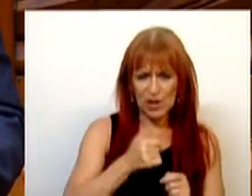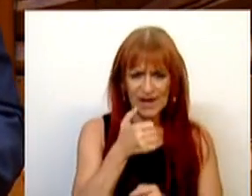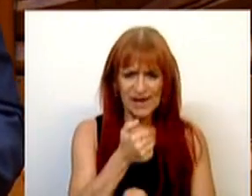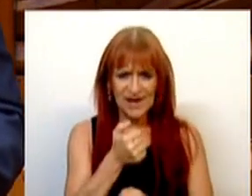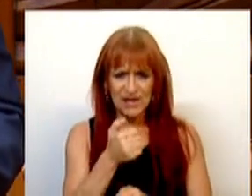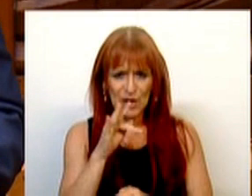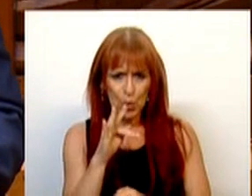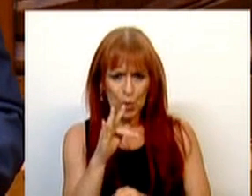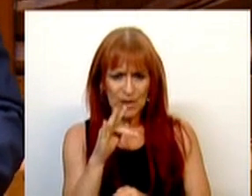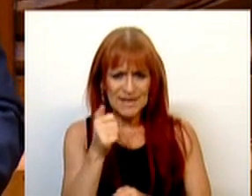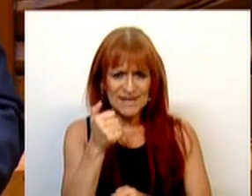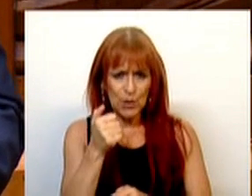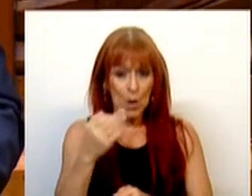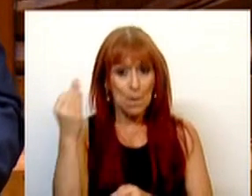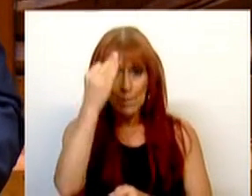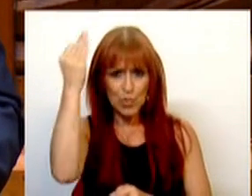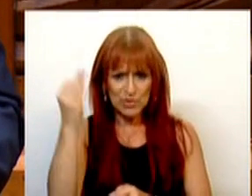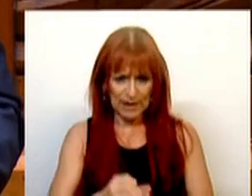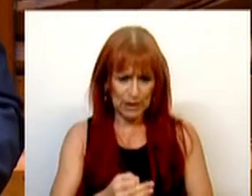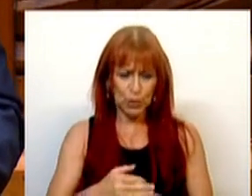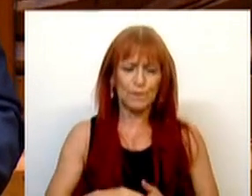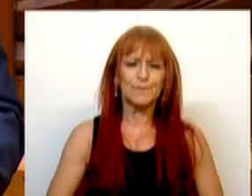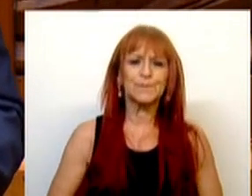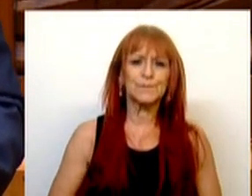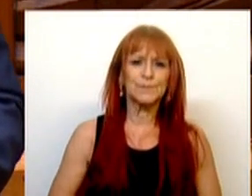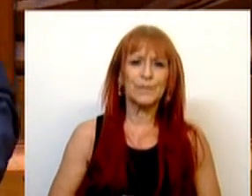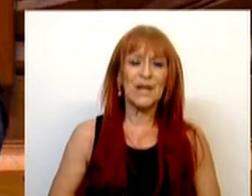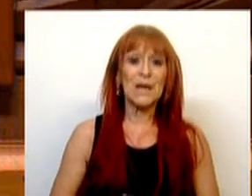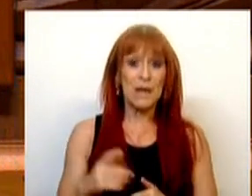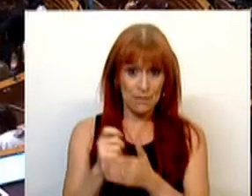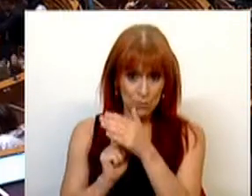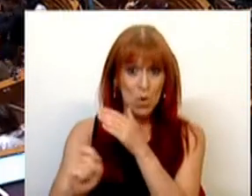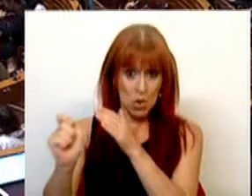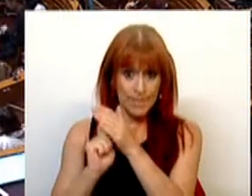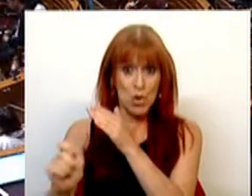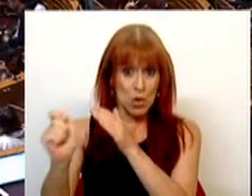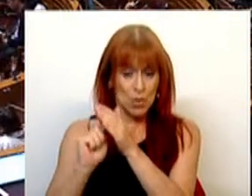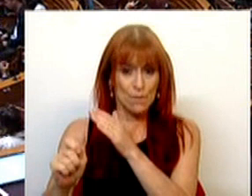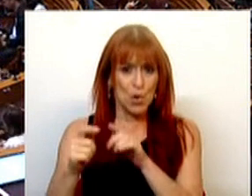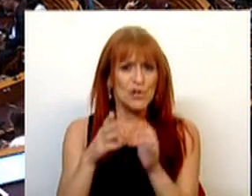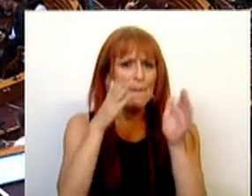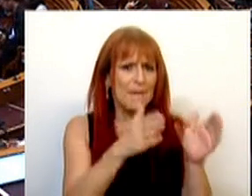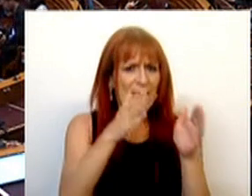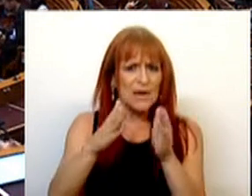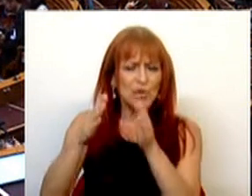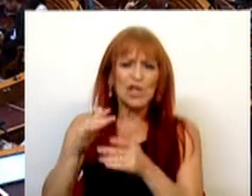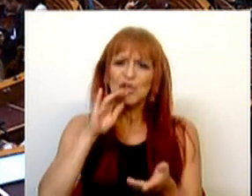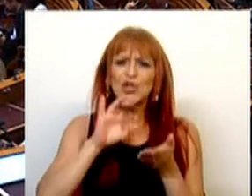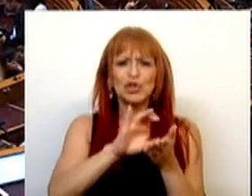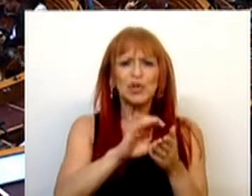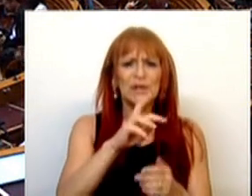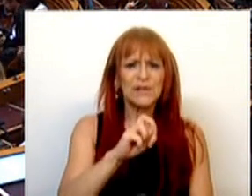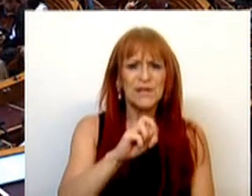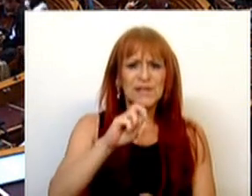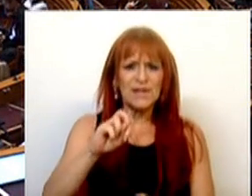545%. E de amortizações parciais do crédito de